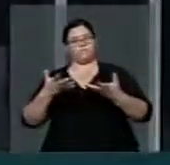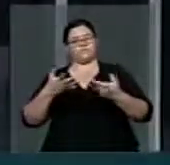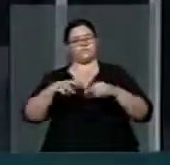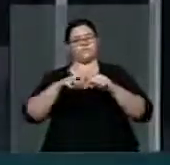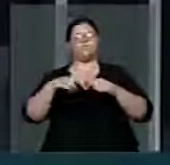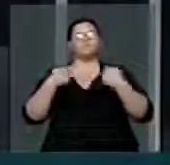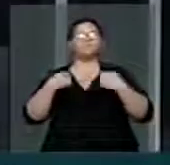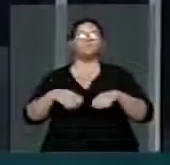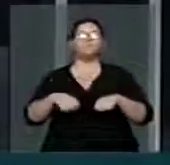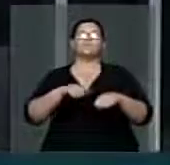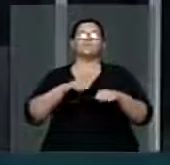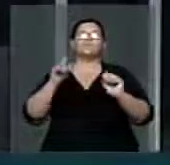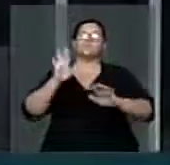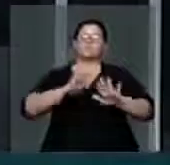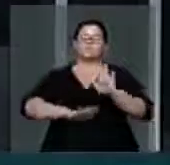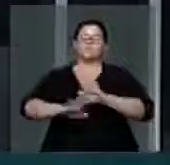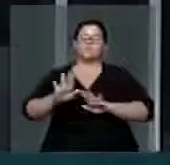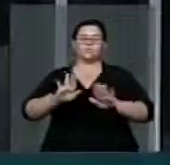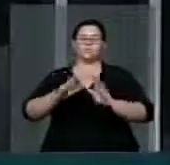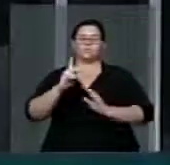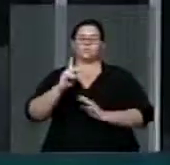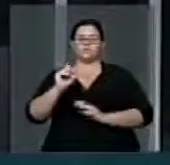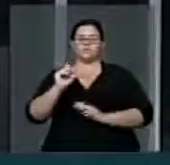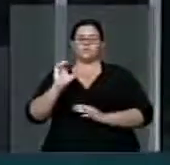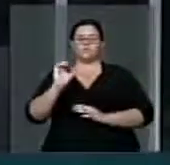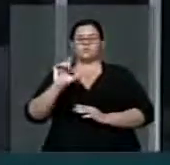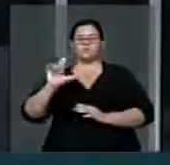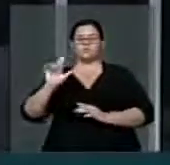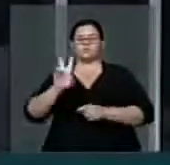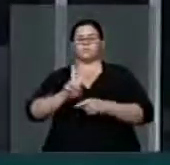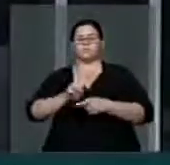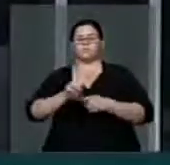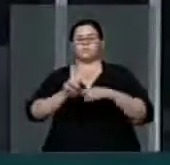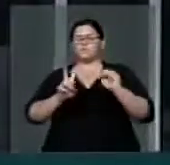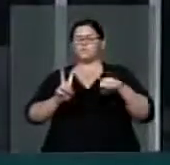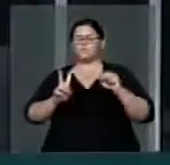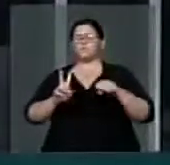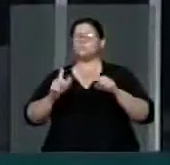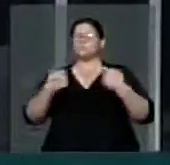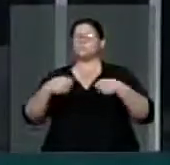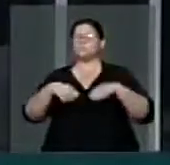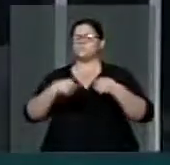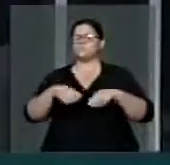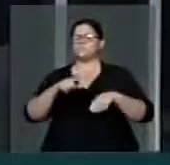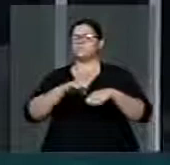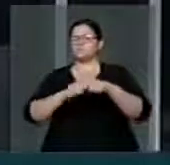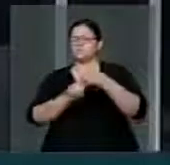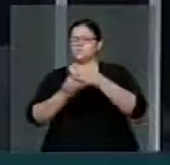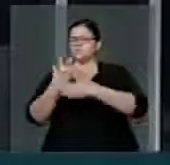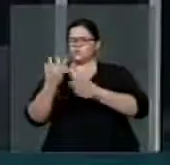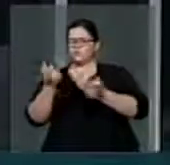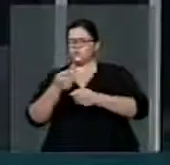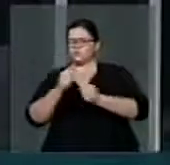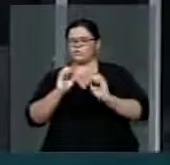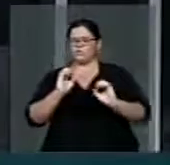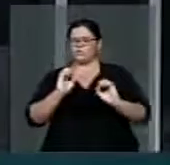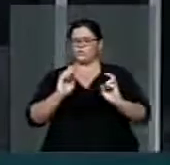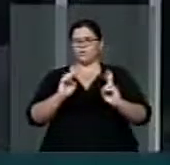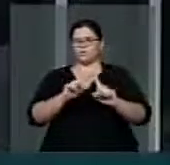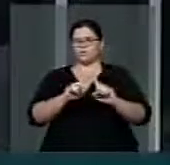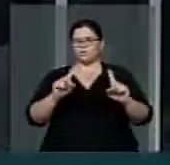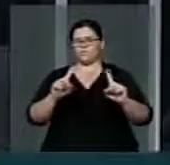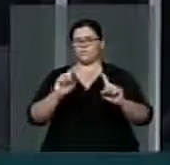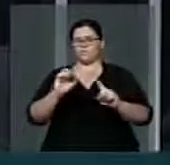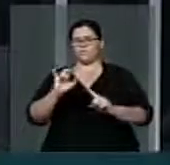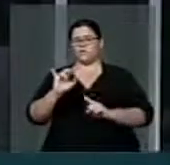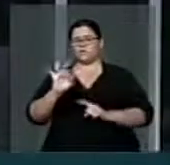preciso ter cuidado. O PSOL defende, sim, que haja possibilidade de criação de novos municípios. Mas os